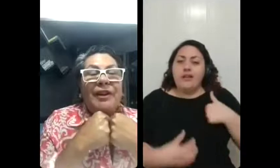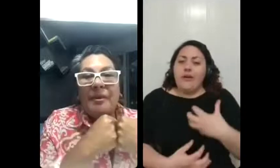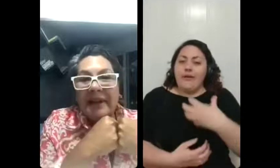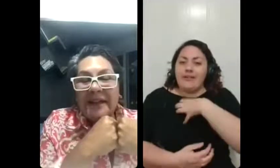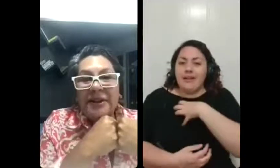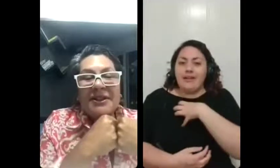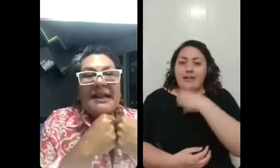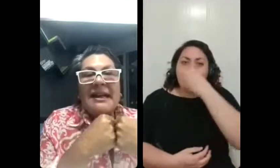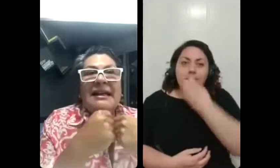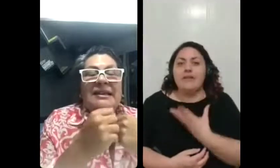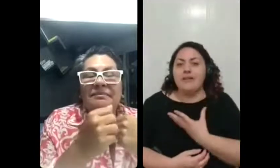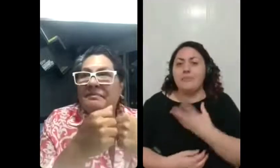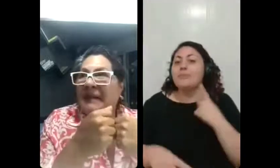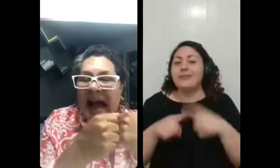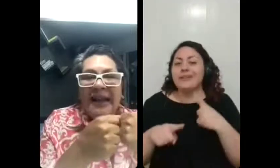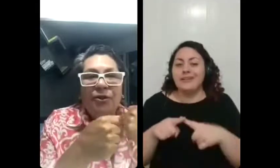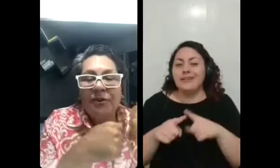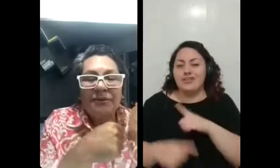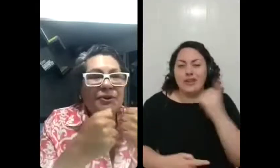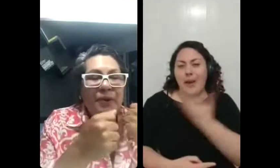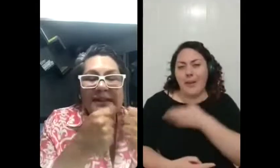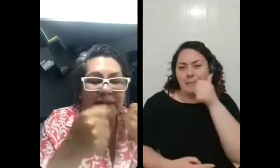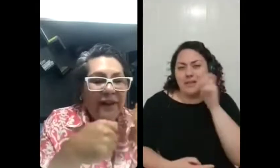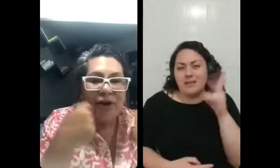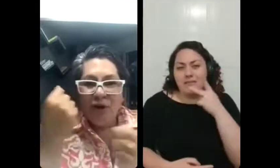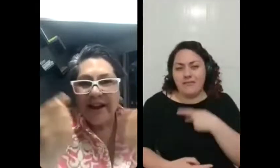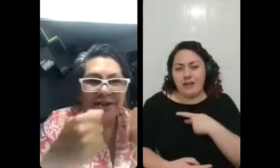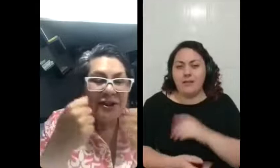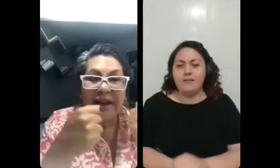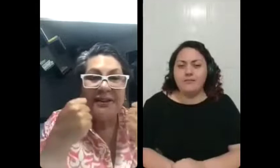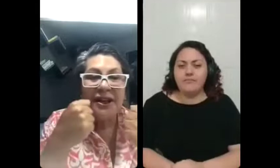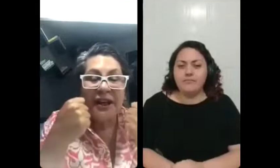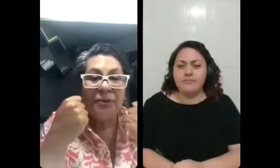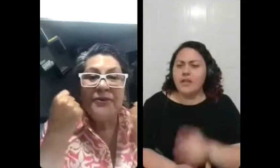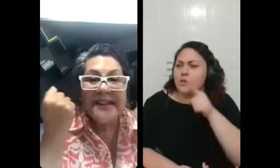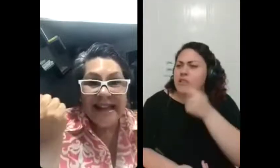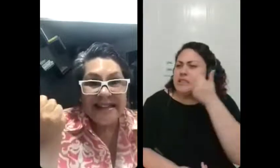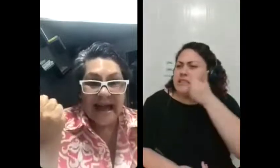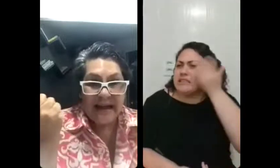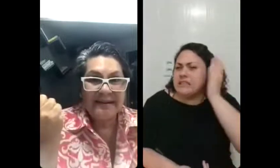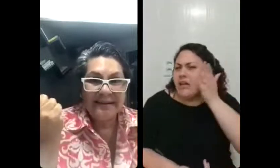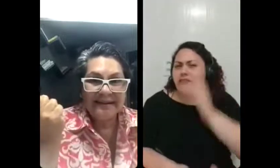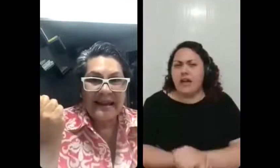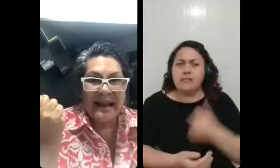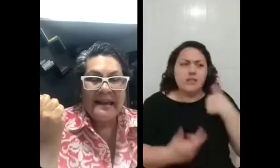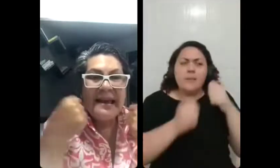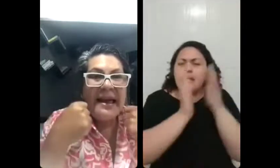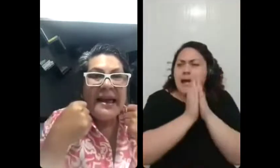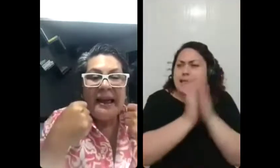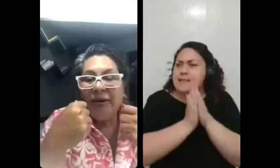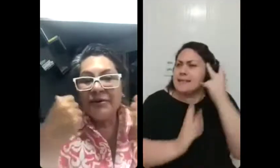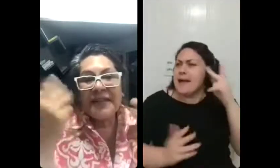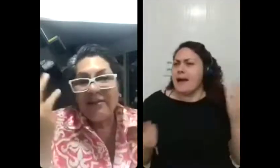Eu tenho uma amiga que me disse ai, o senhor tem vergonha, não sei o que que tu me fez rezar, né?